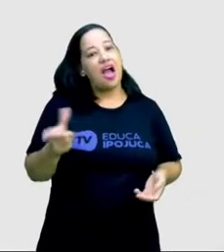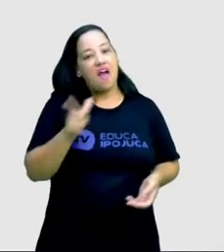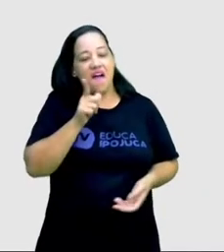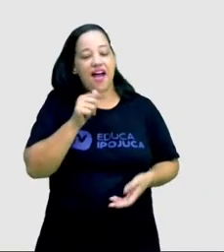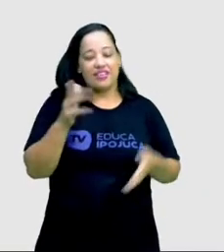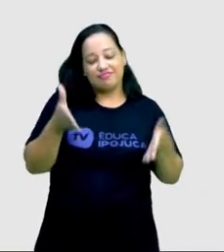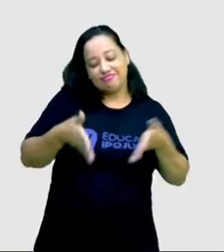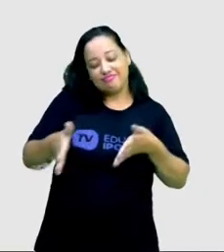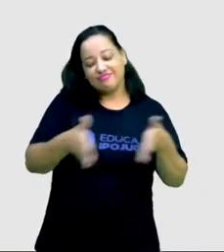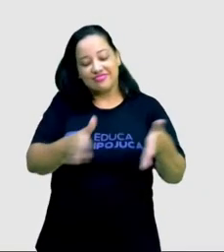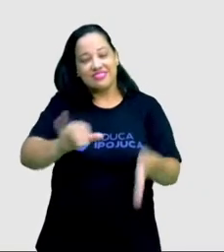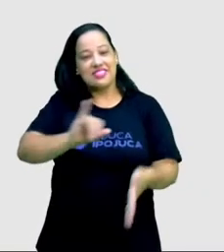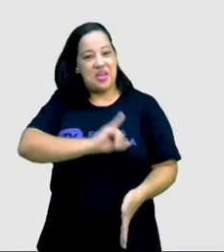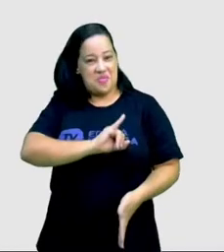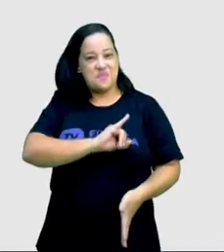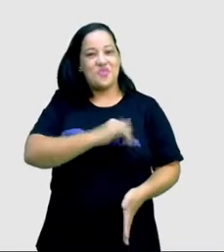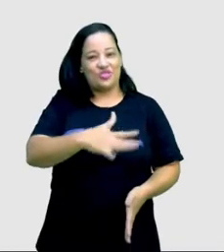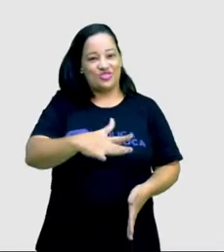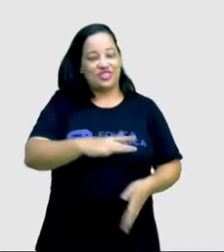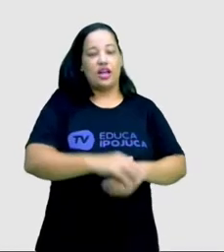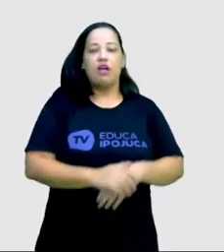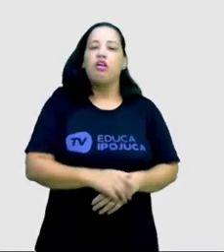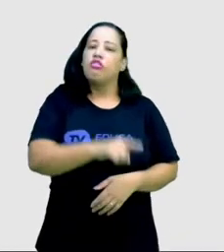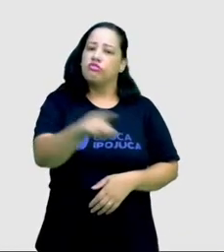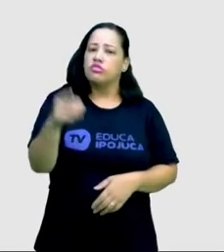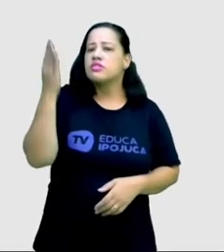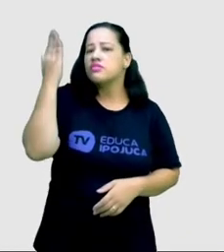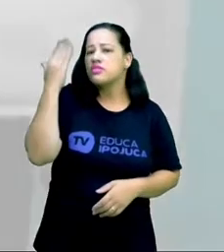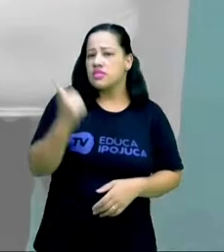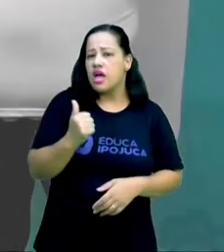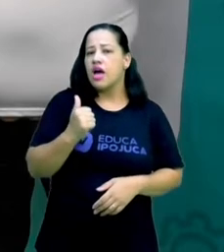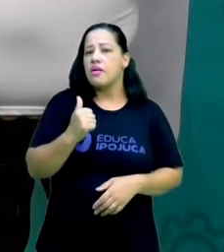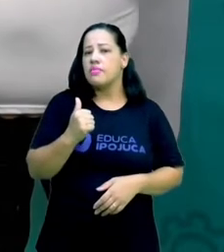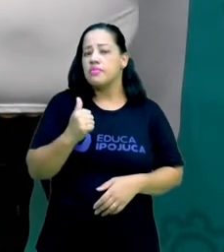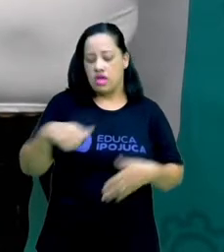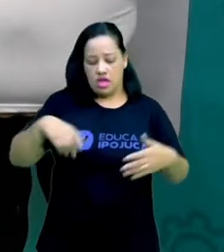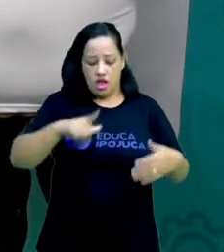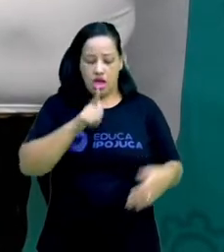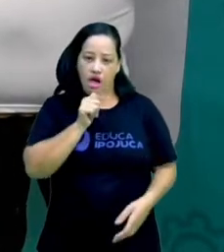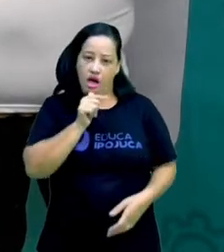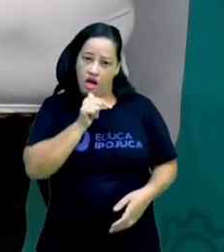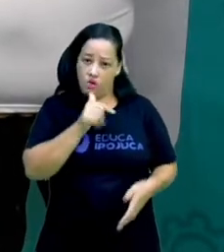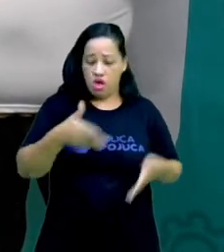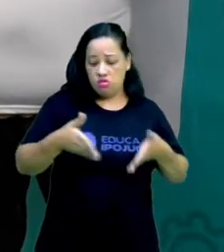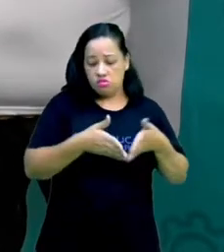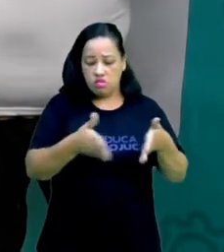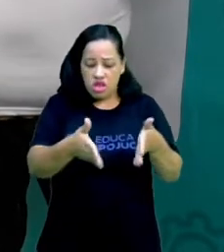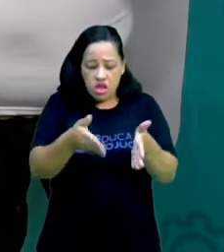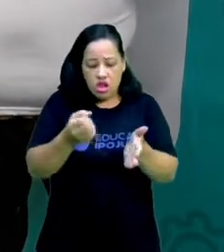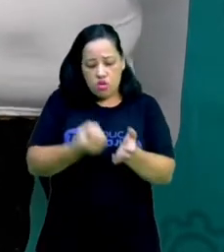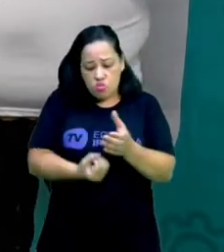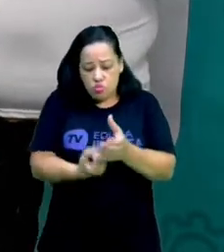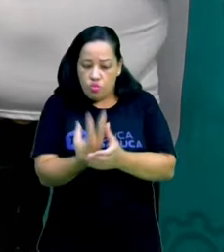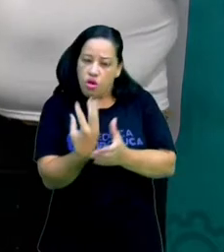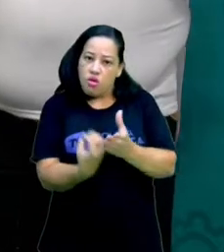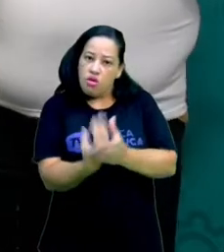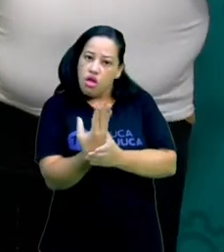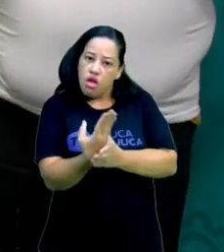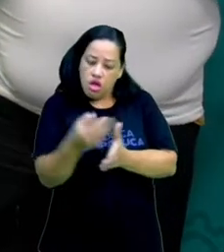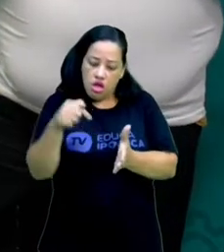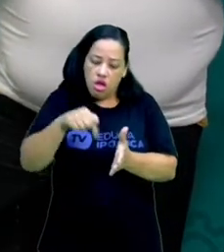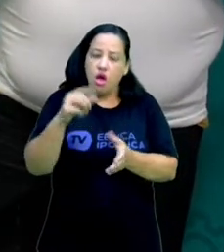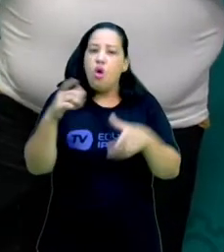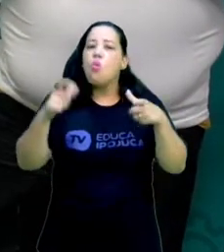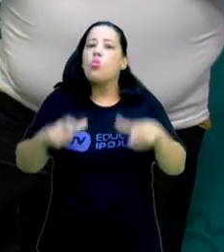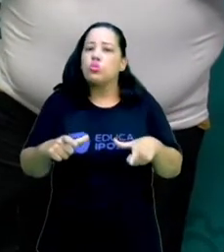Ipojuca. Pessoal, vocês sabem onde nasce o Rio Ipojuca? O Rio Ipojuca, ele